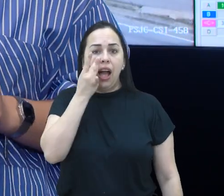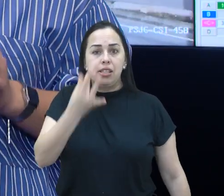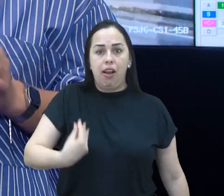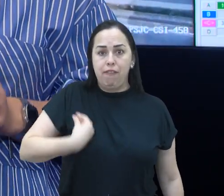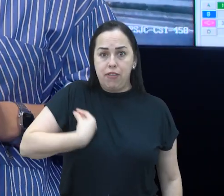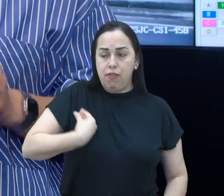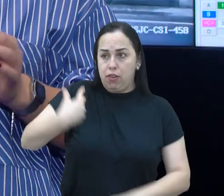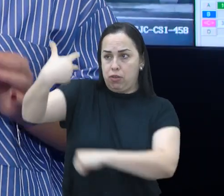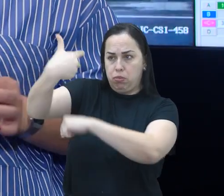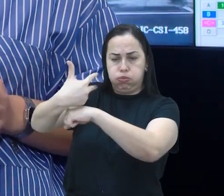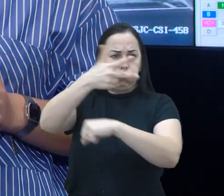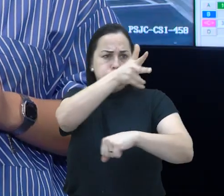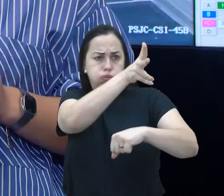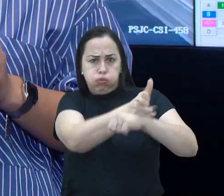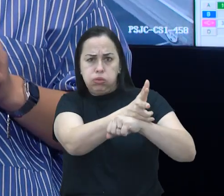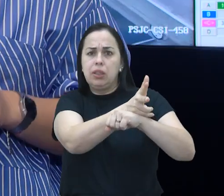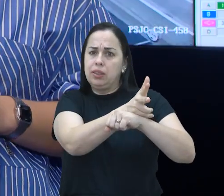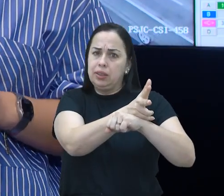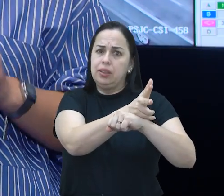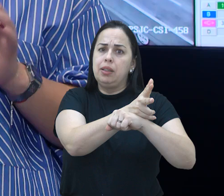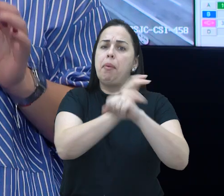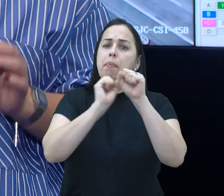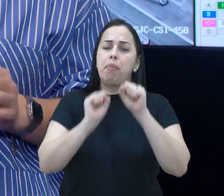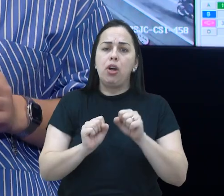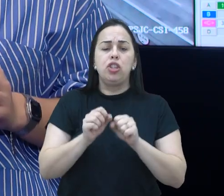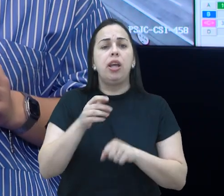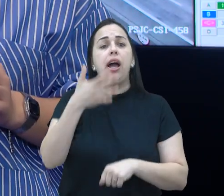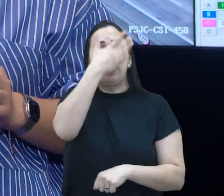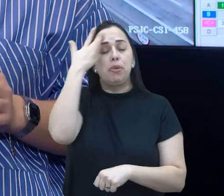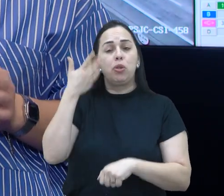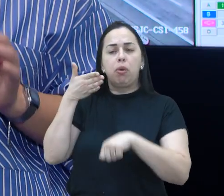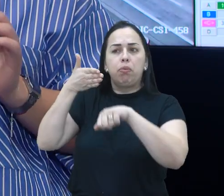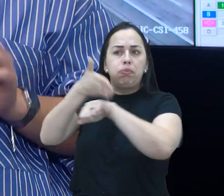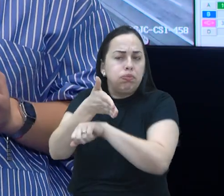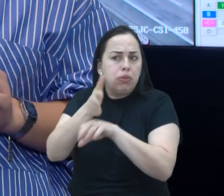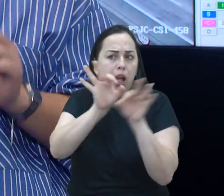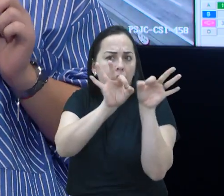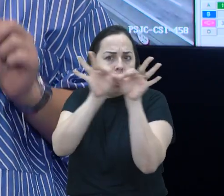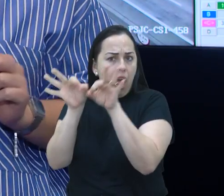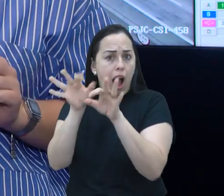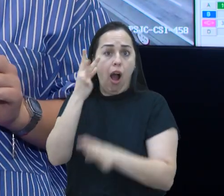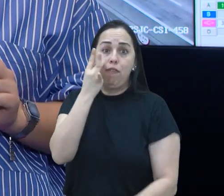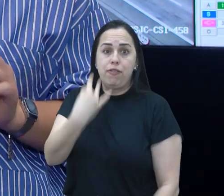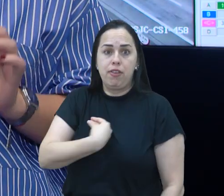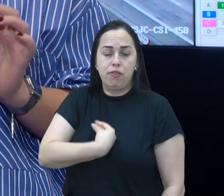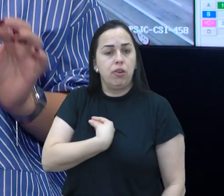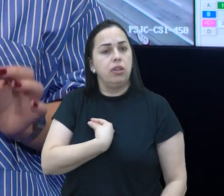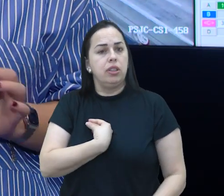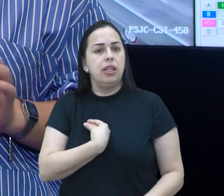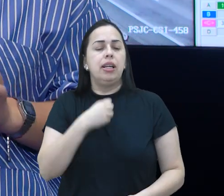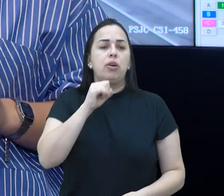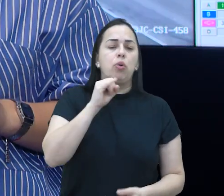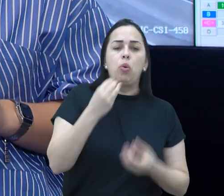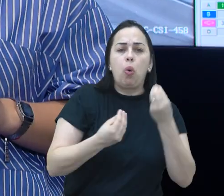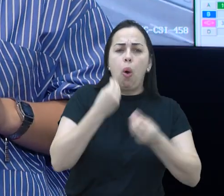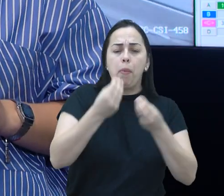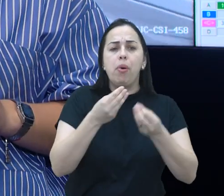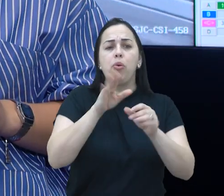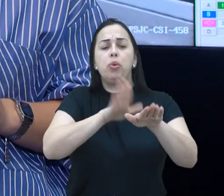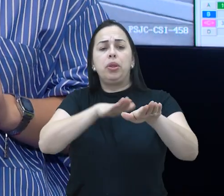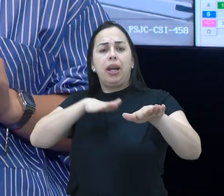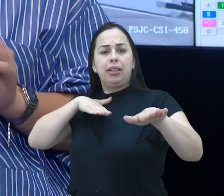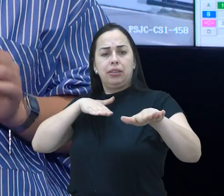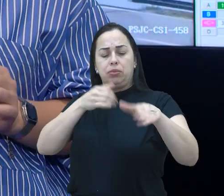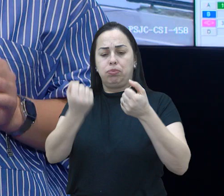às imagens das câmeras do Centro de Segurança e Inteligência vai permitir que os motoristas acompanhem, em tempo real, a situação do trânsito na